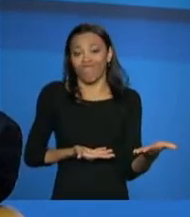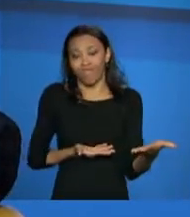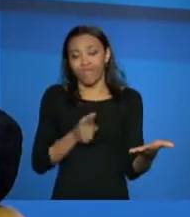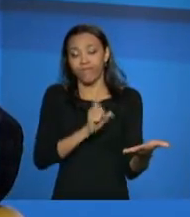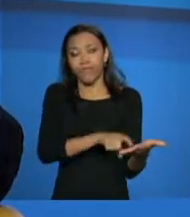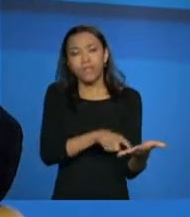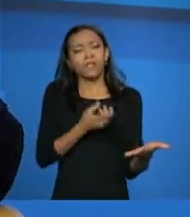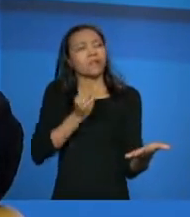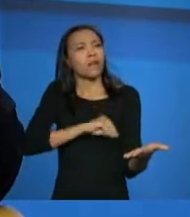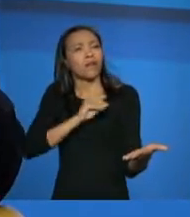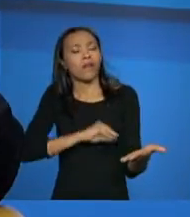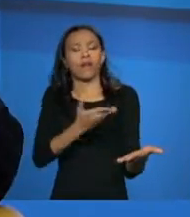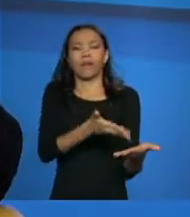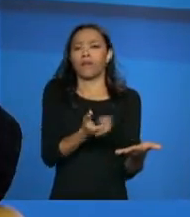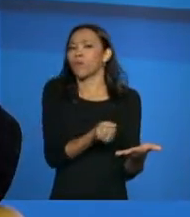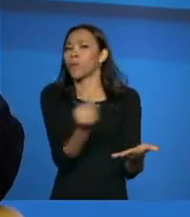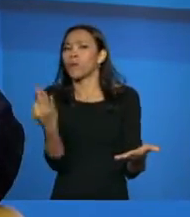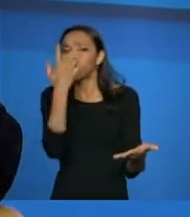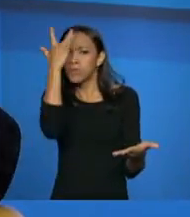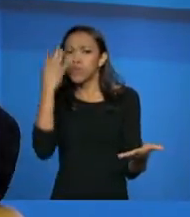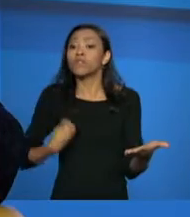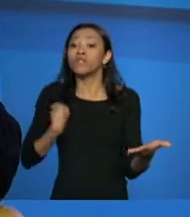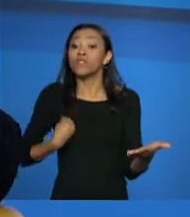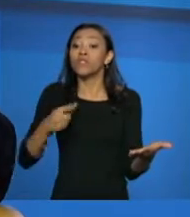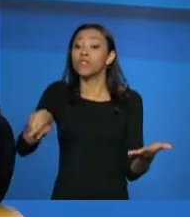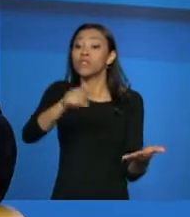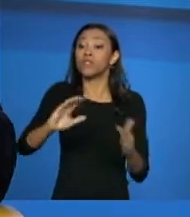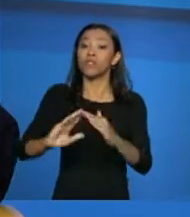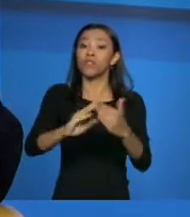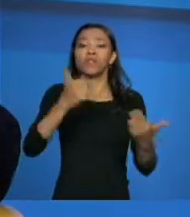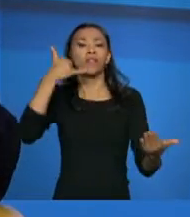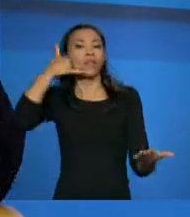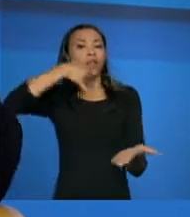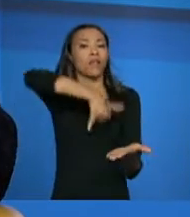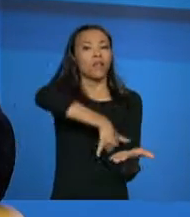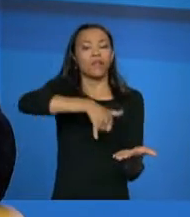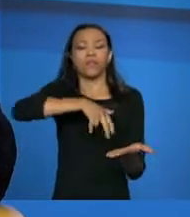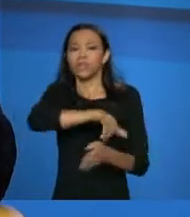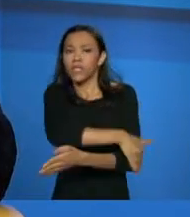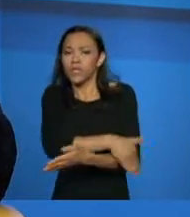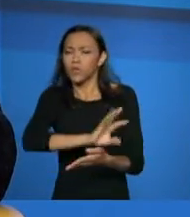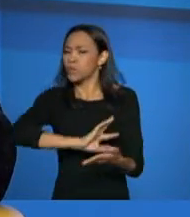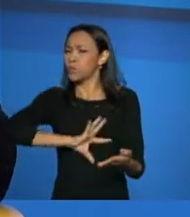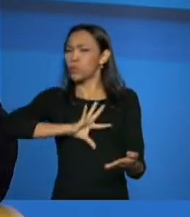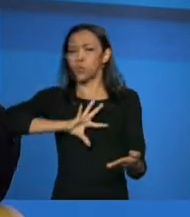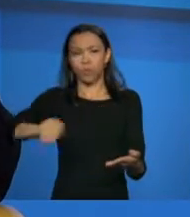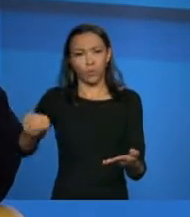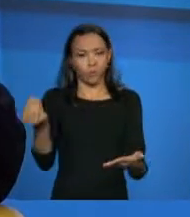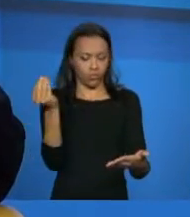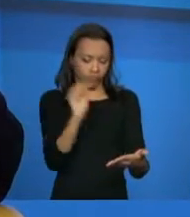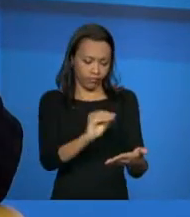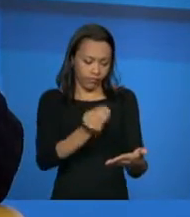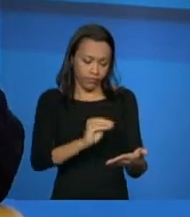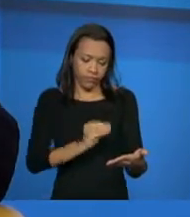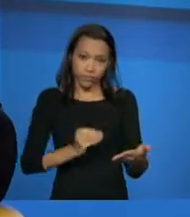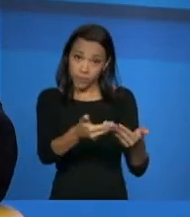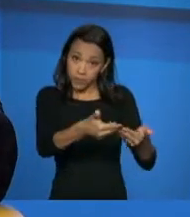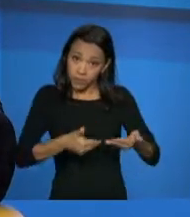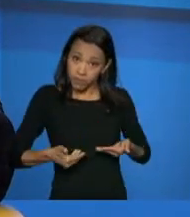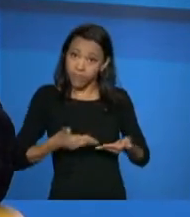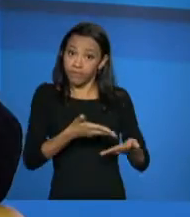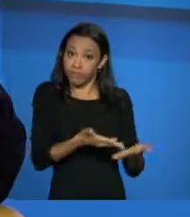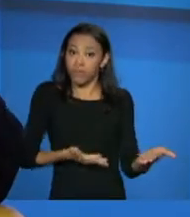de renda, quantas pessoas são naquela família, o seu endereço, o seu telefone, e várias outras, né, a escolaridade,